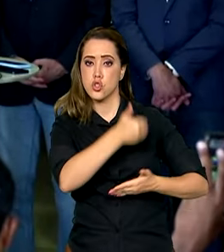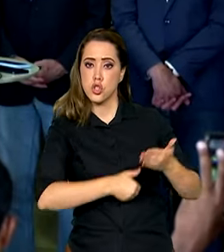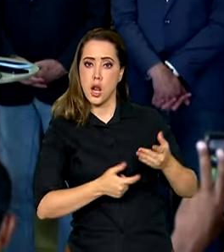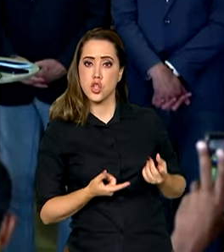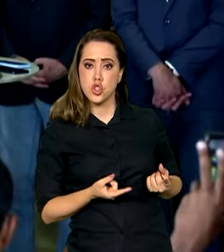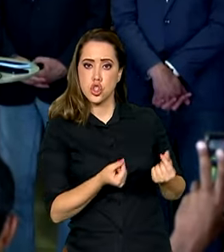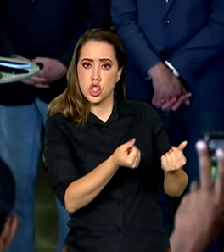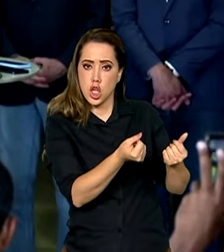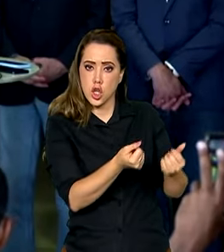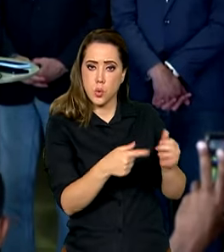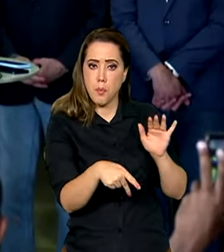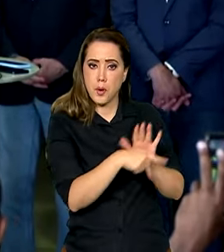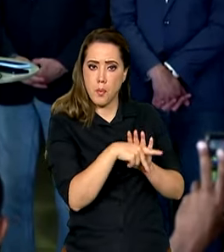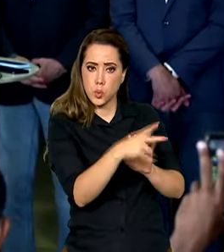mediante essas apreensões. aí Obrigado.